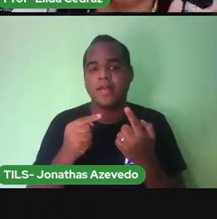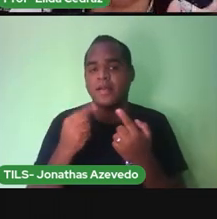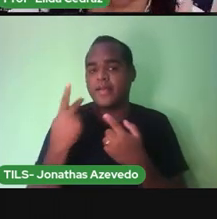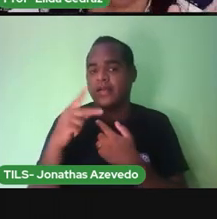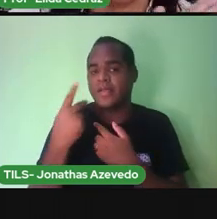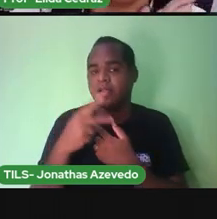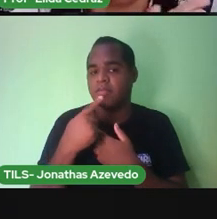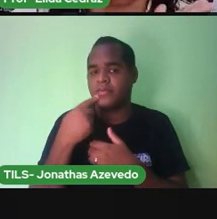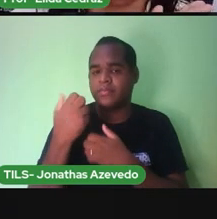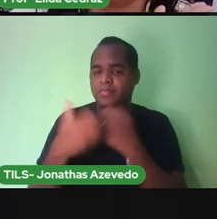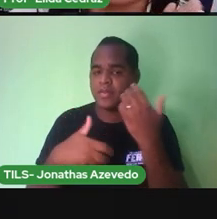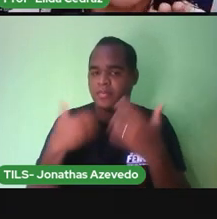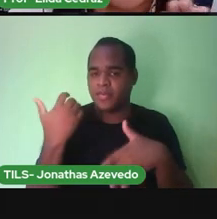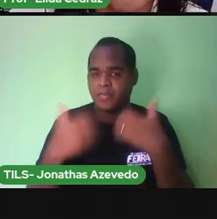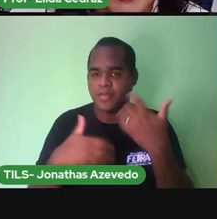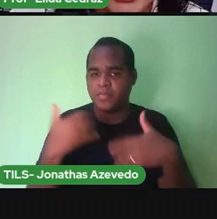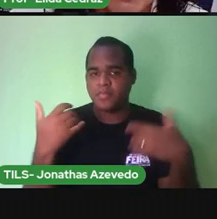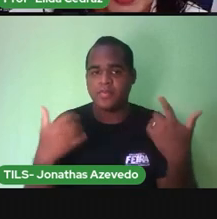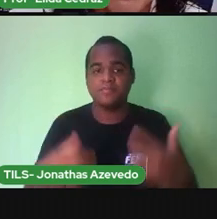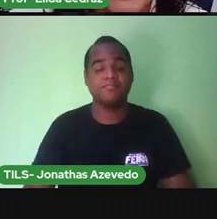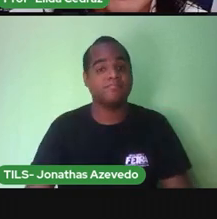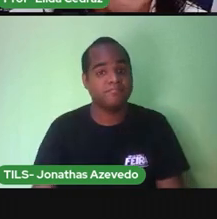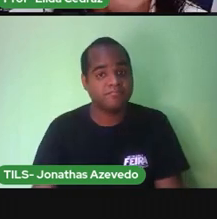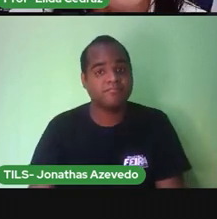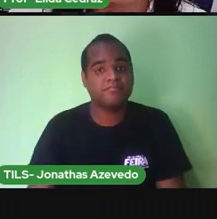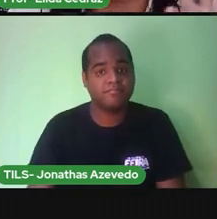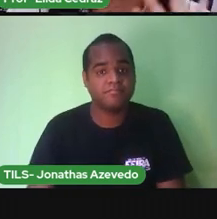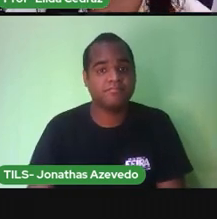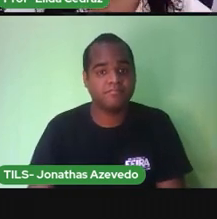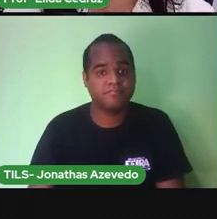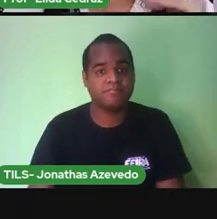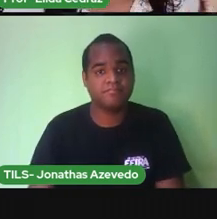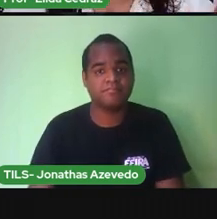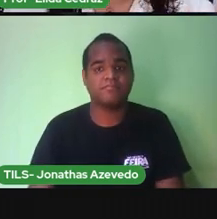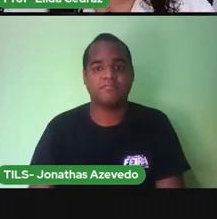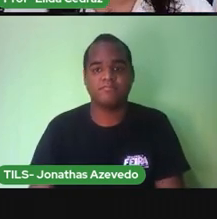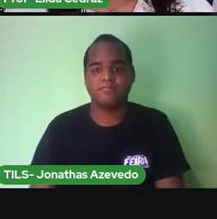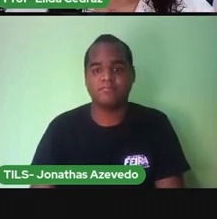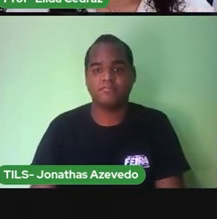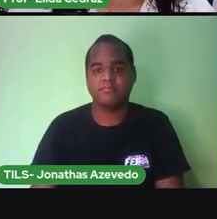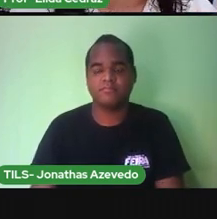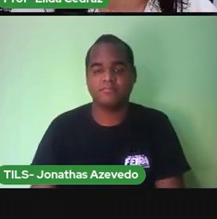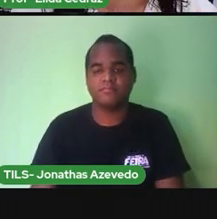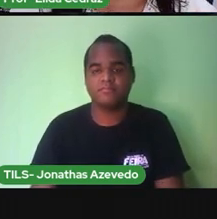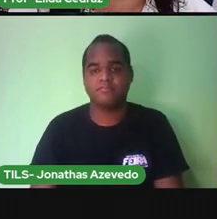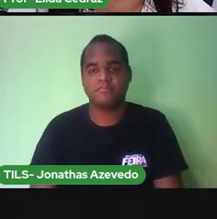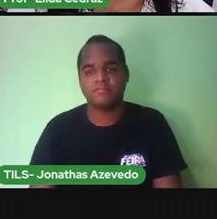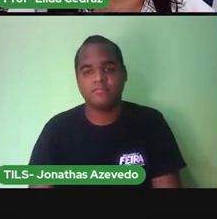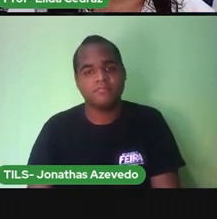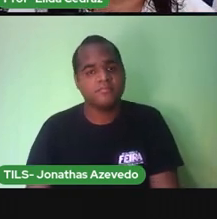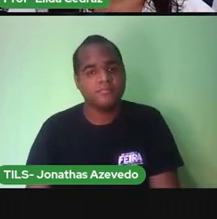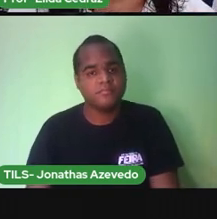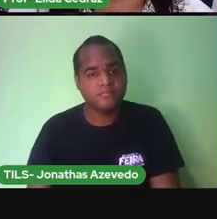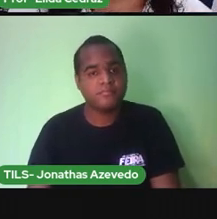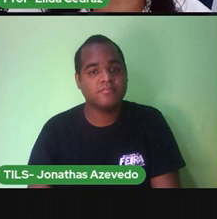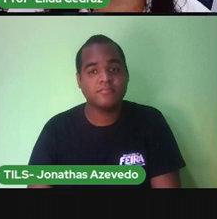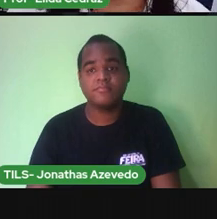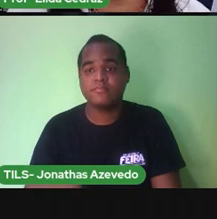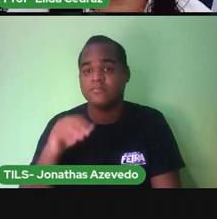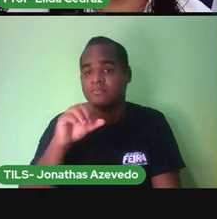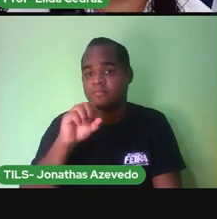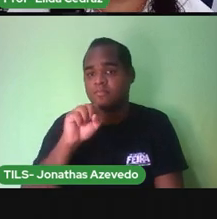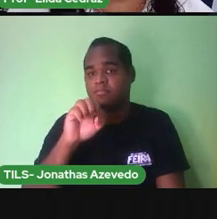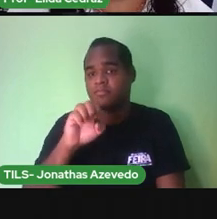do jabuti. O mede palmo, dessa vez, foi para o outro lado e encontrou Serafim,